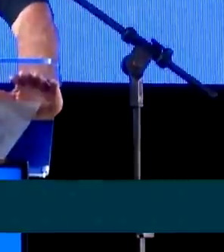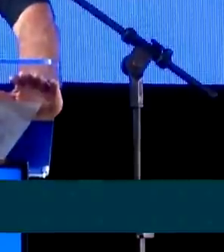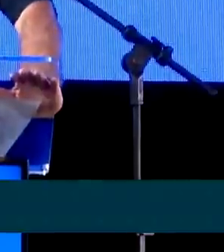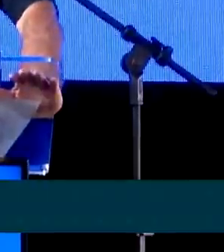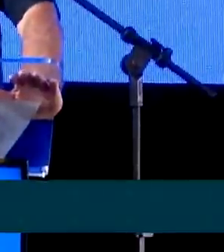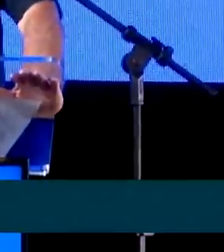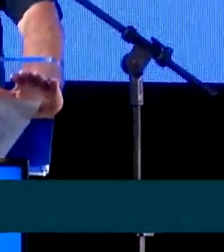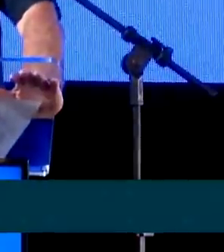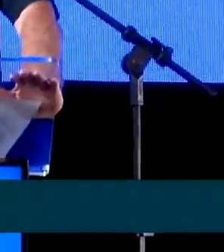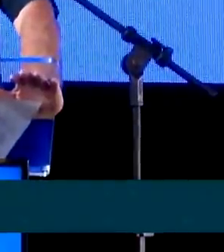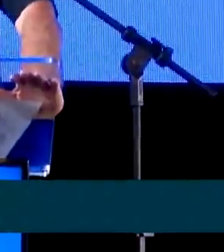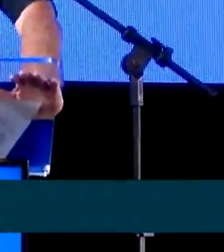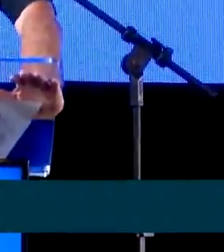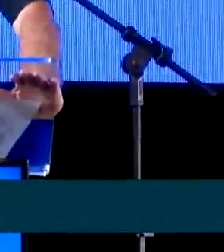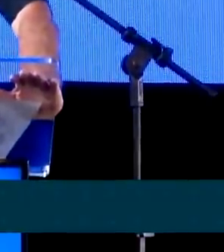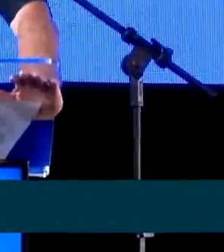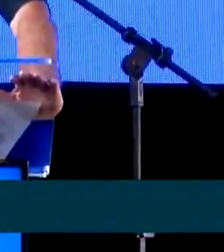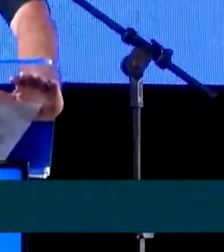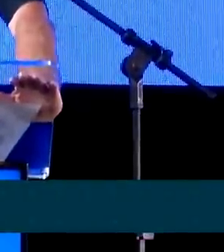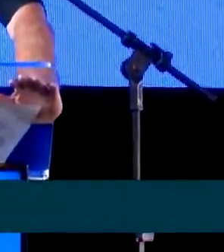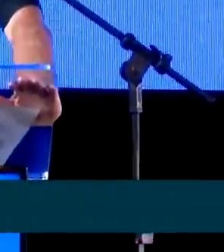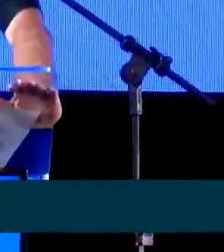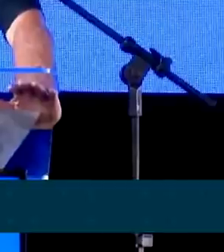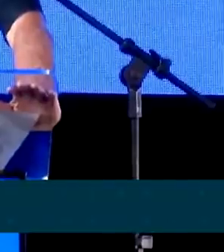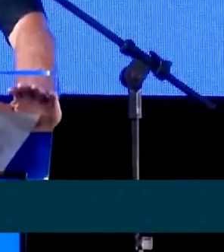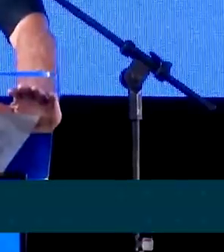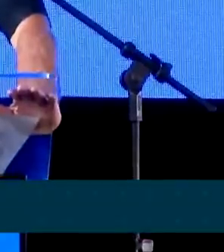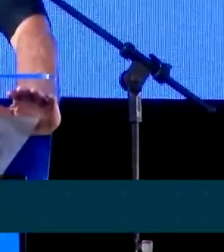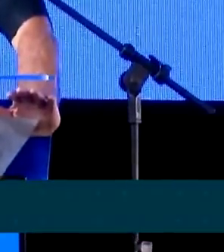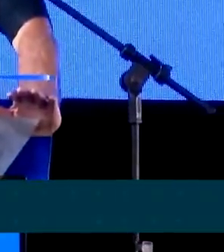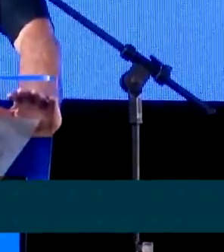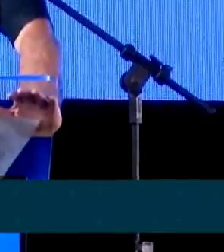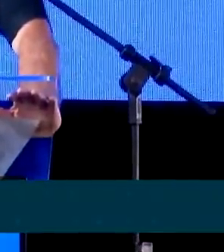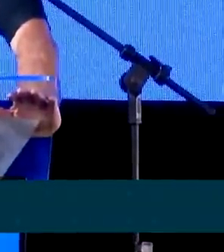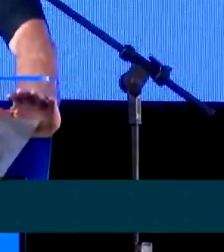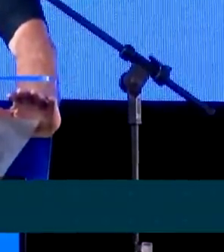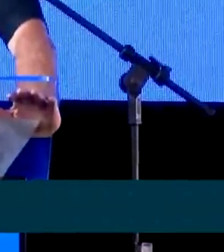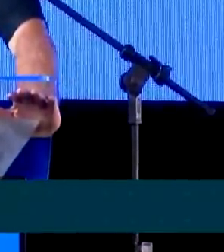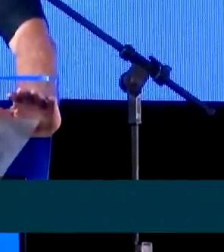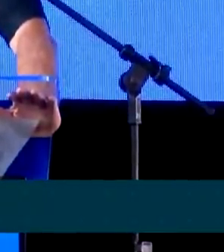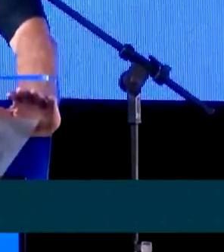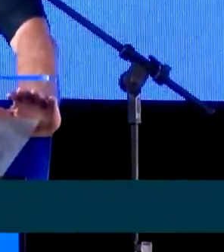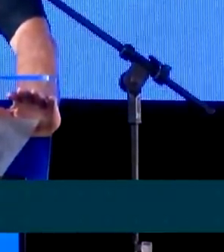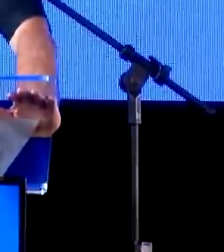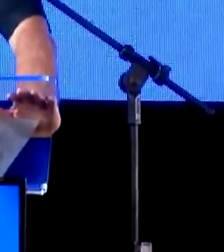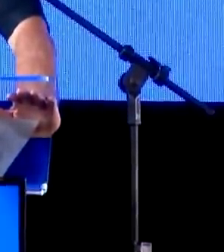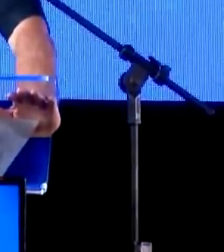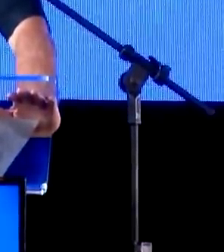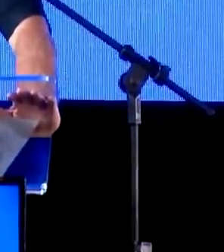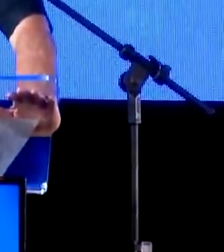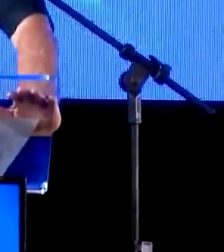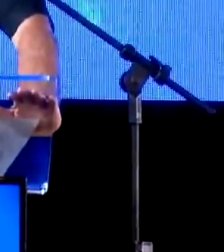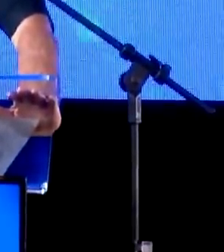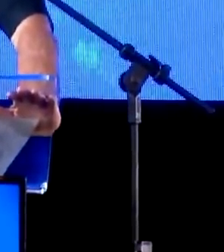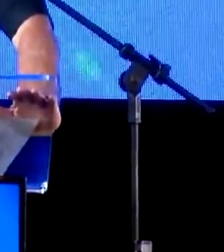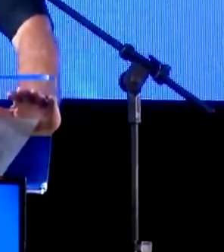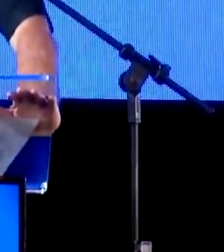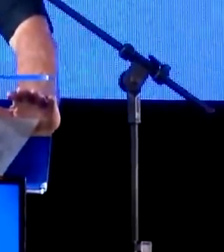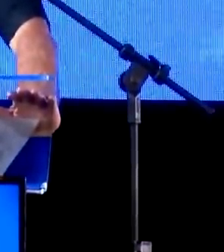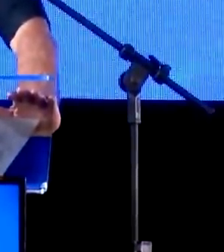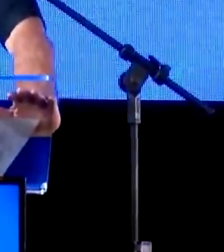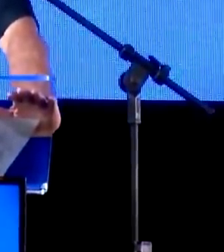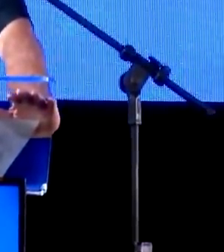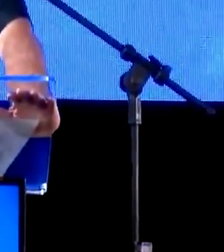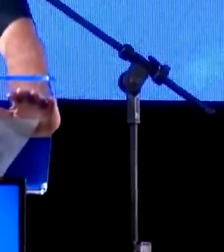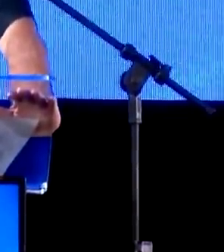fazenda totalmente 5G. Isso, certamente, vai ter um ganho de produtividade na casa de 20, 25,